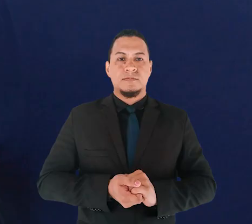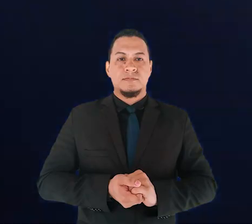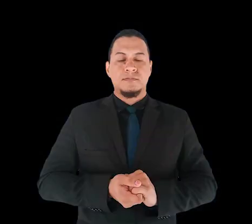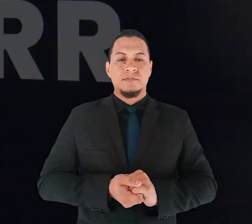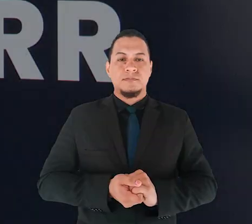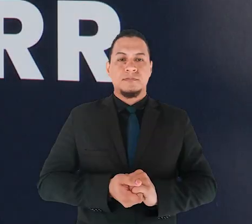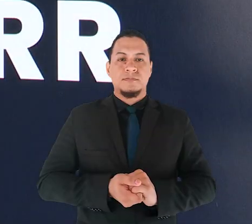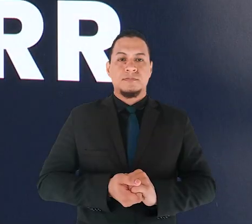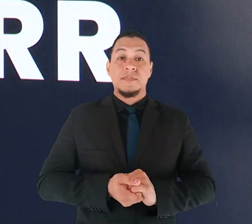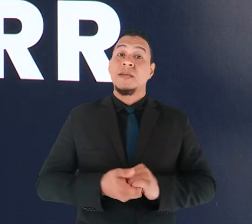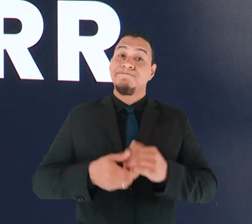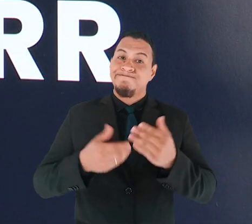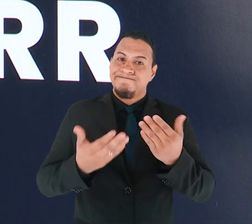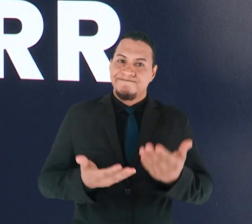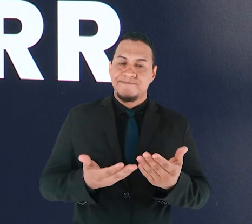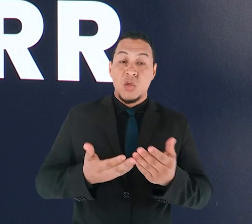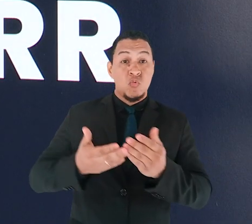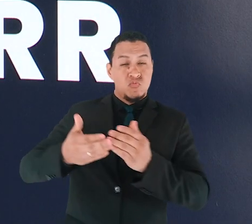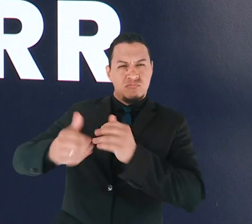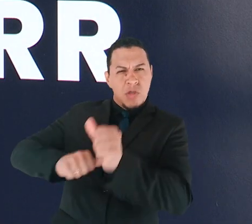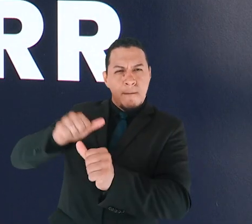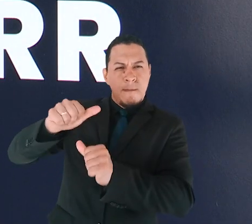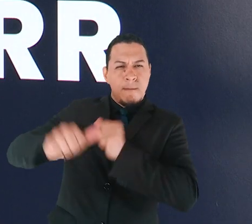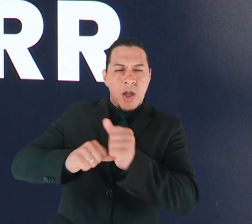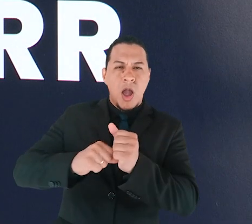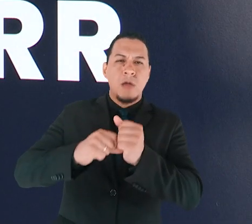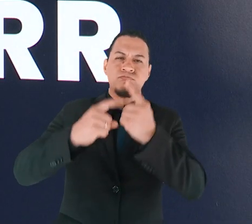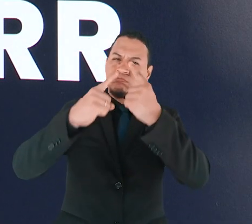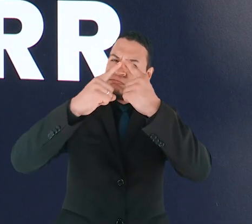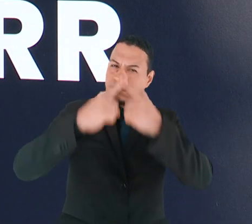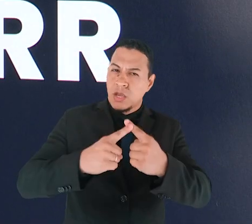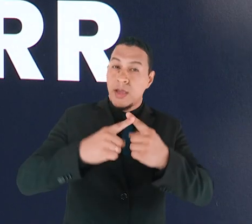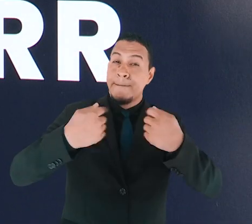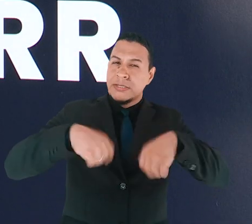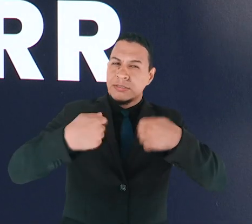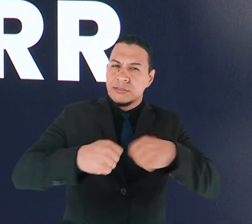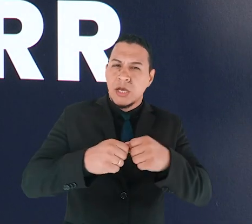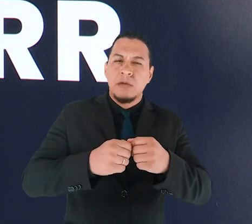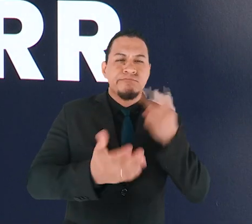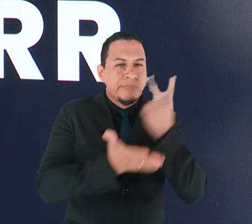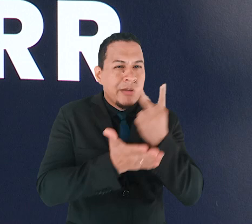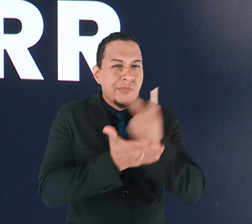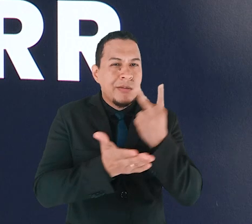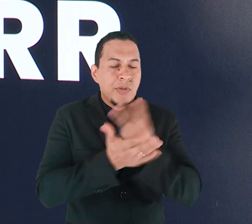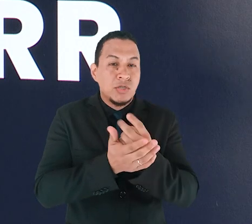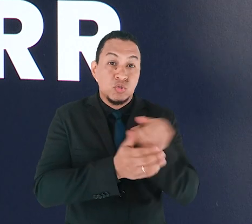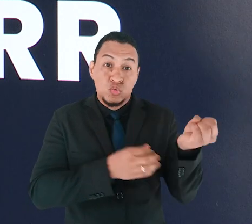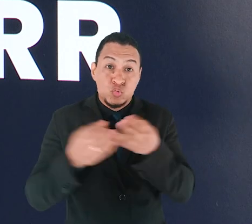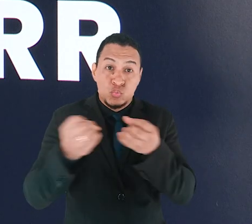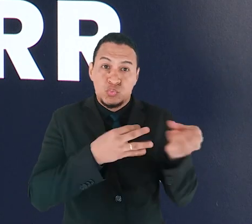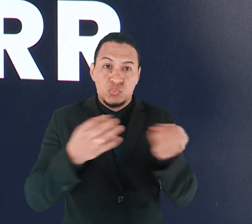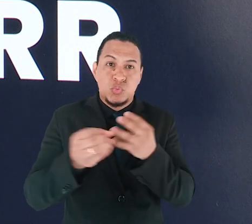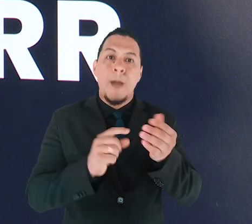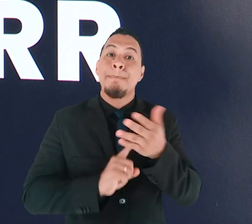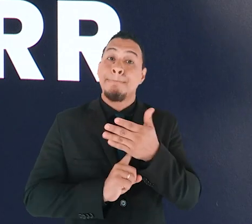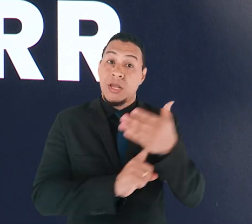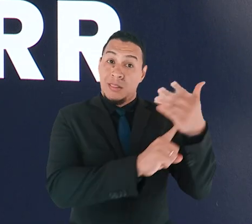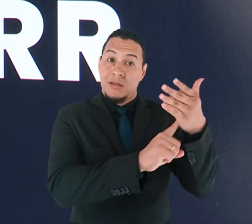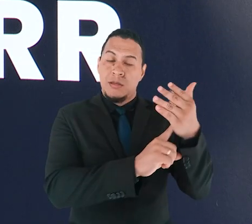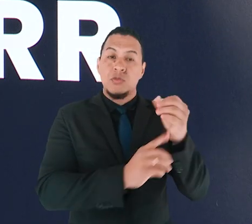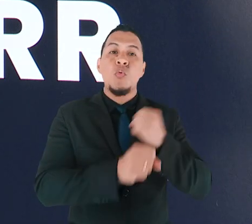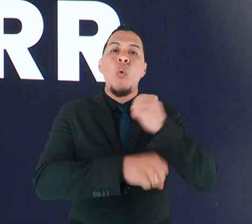Com as transformações, desafios e necessidade de constante modernização, em 2023